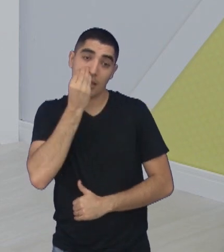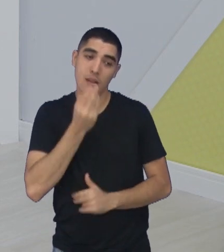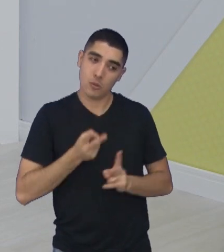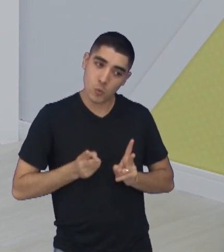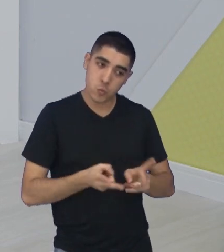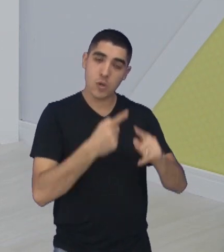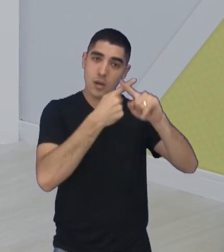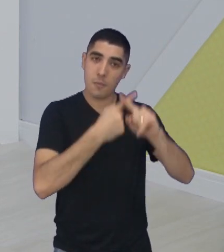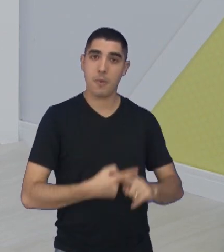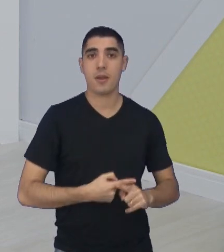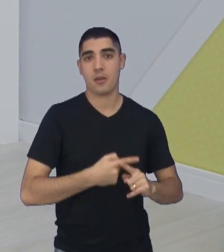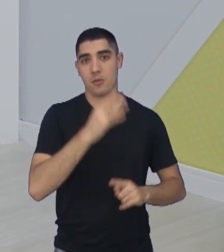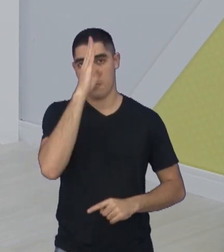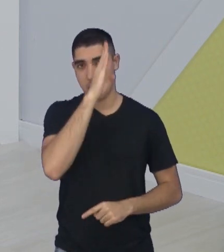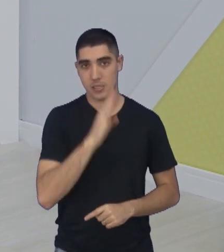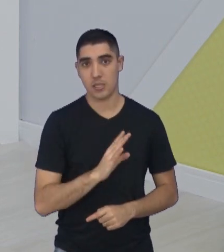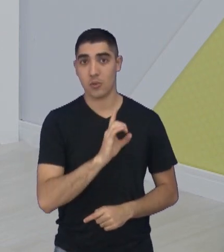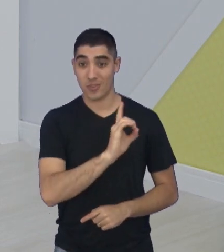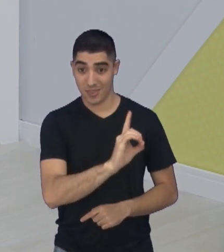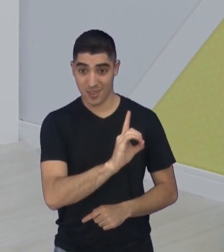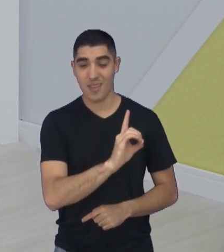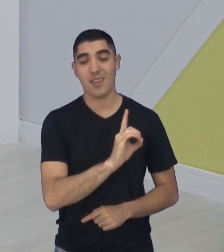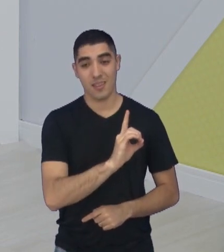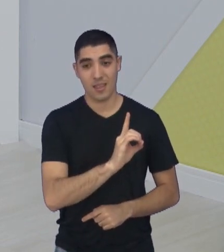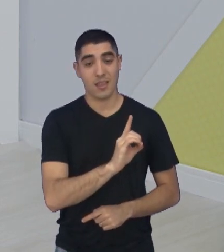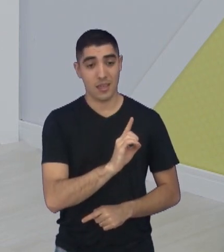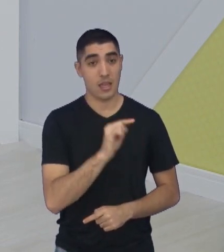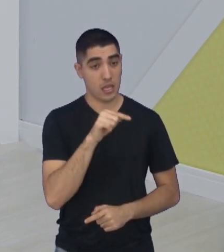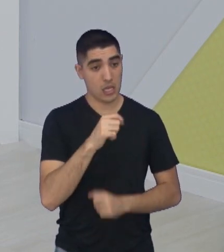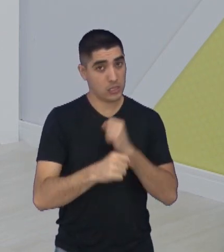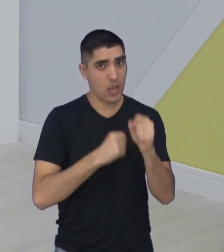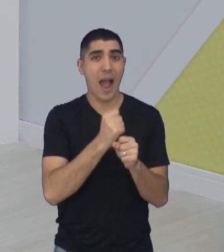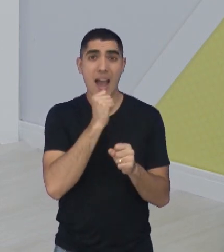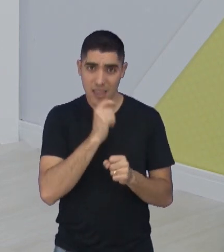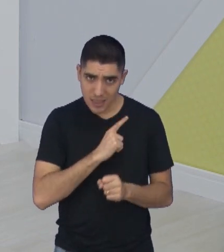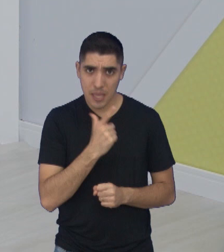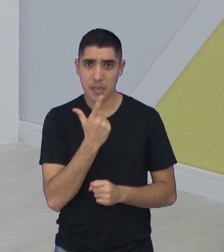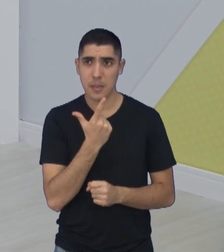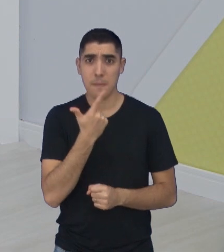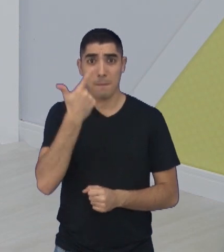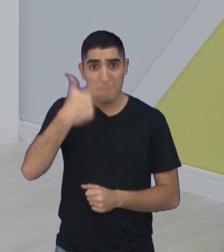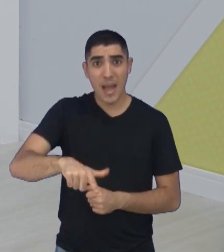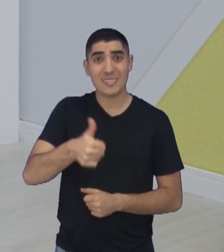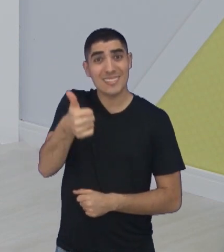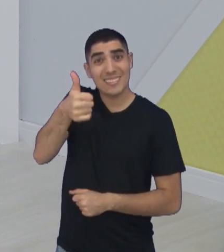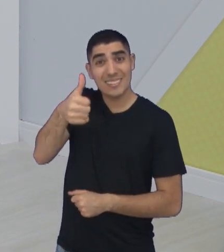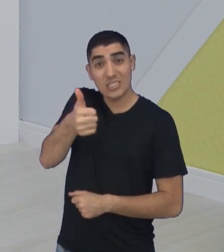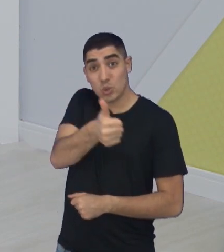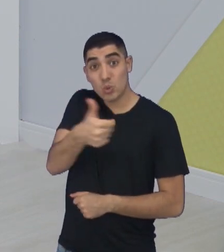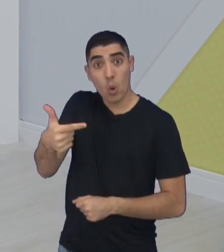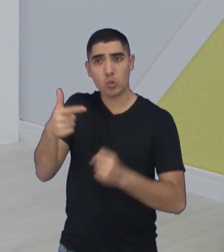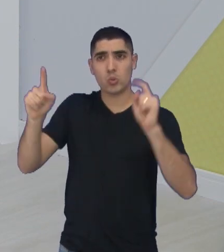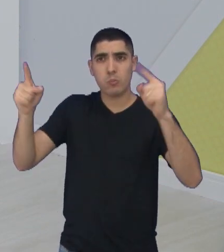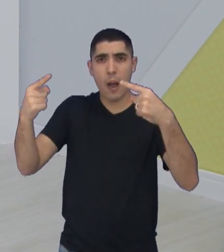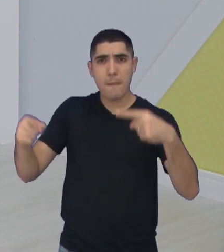e claro, pensar na sequência aí do Campeonato Brasileiro, da Série D, tem jogo ainda para acontecer, tem mais 10 jogos, mais 12 jogos,